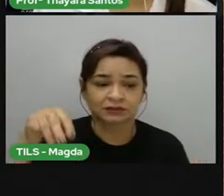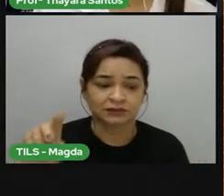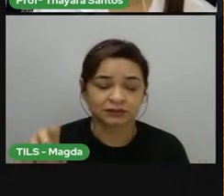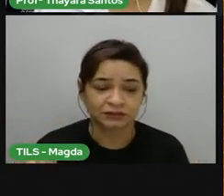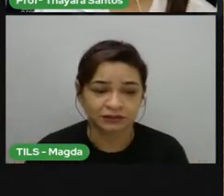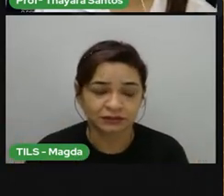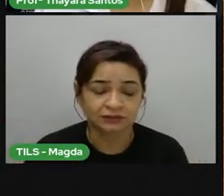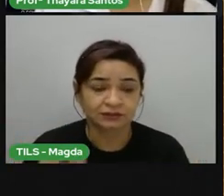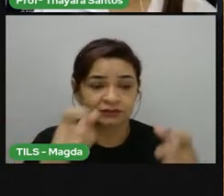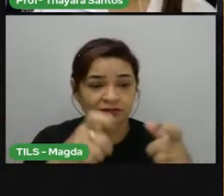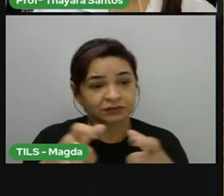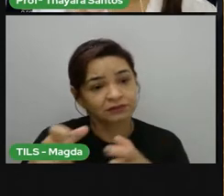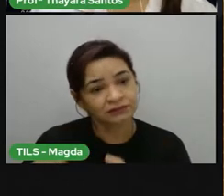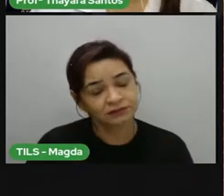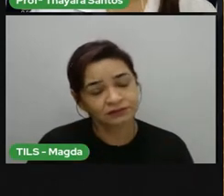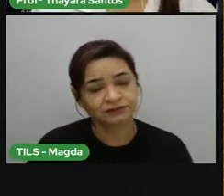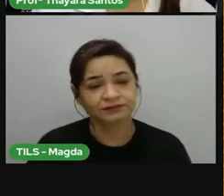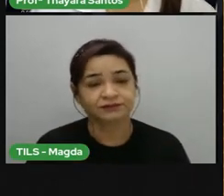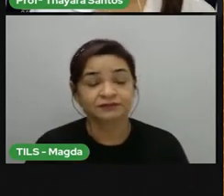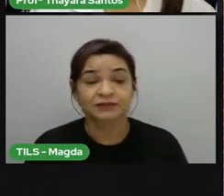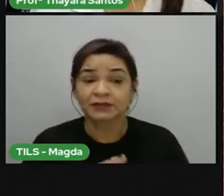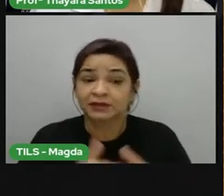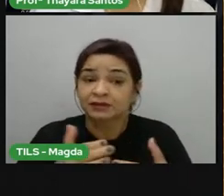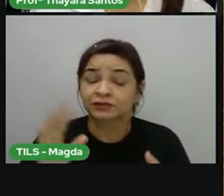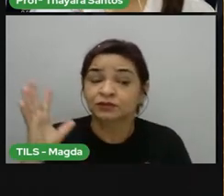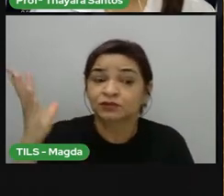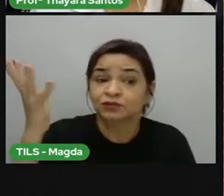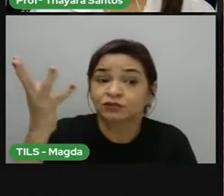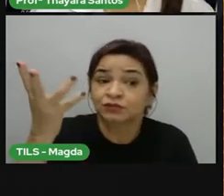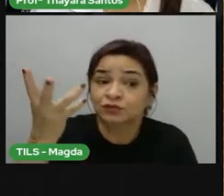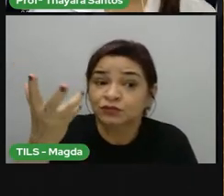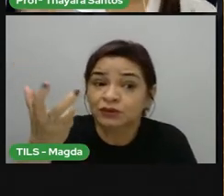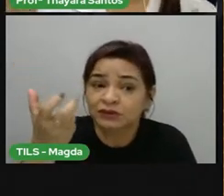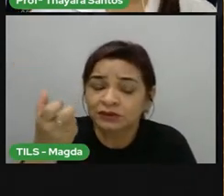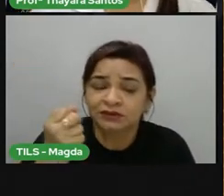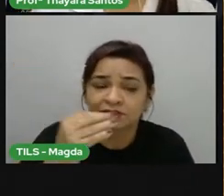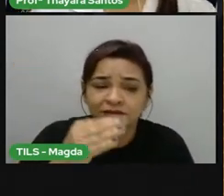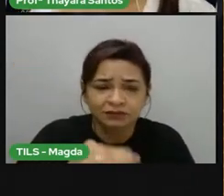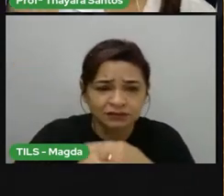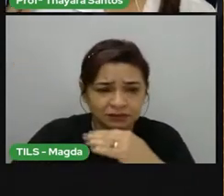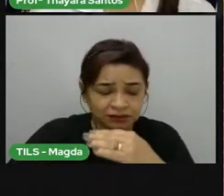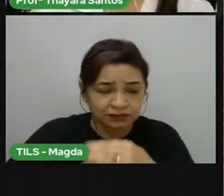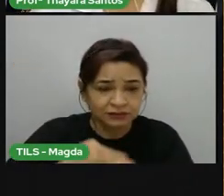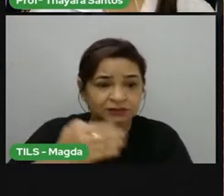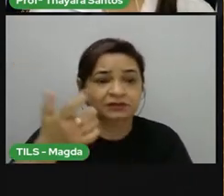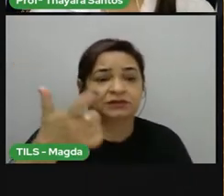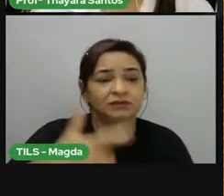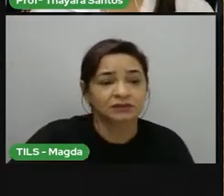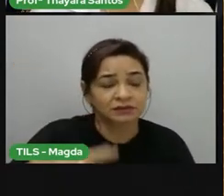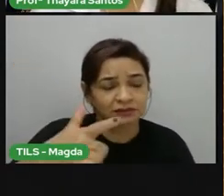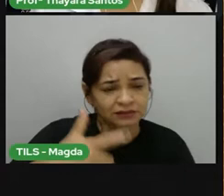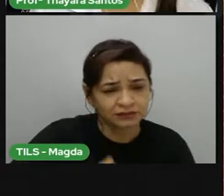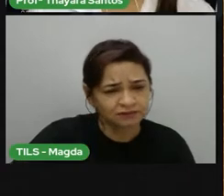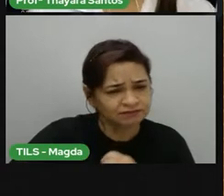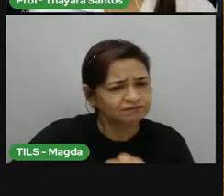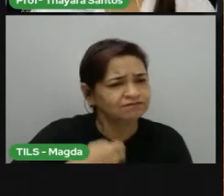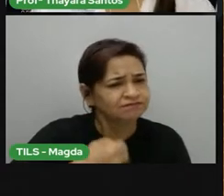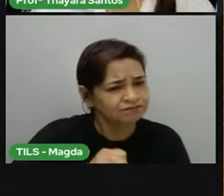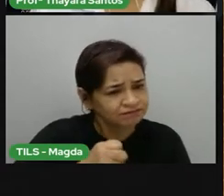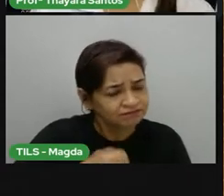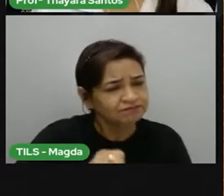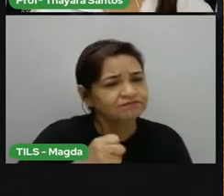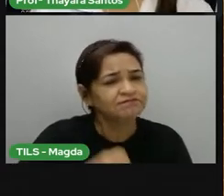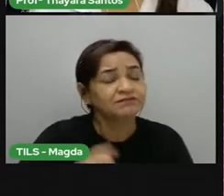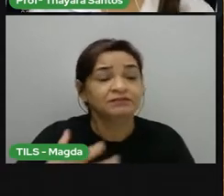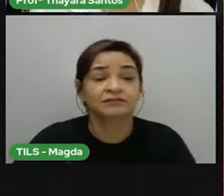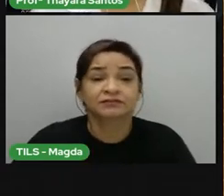daquele lugar, naquele momento. O clima é uma coisa mais duradoura, se repete ao longo de muitos anos e tem um